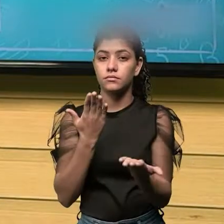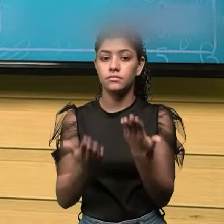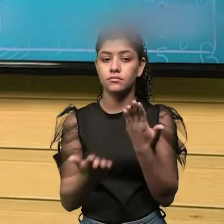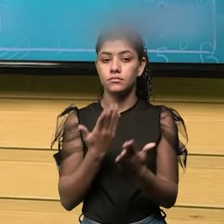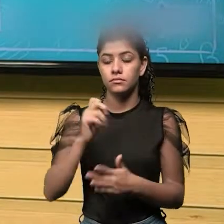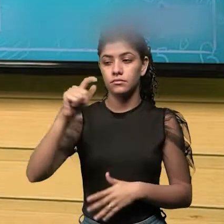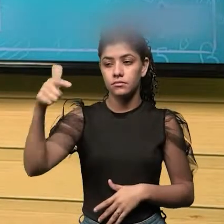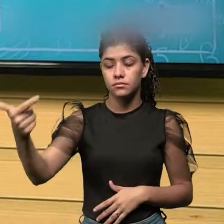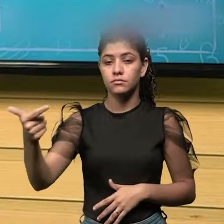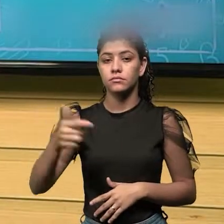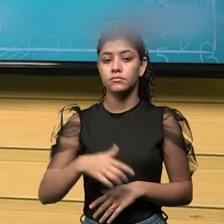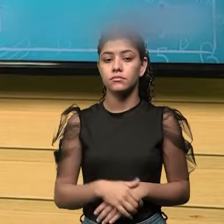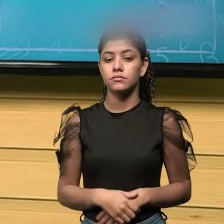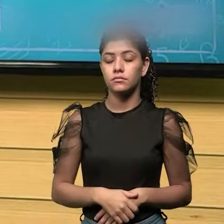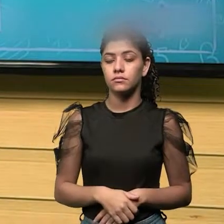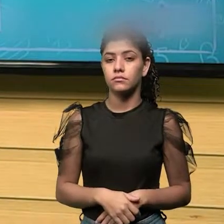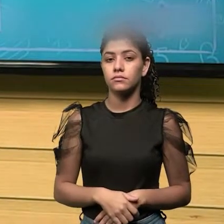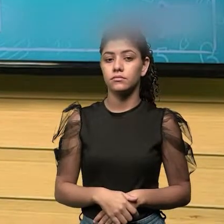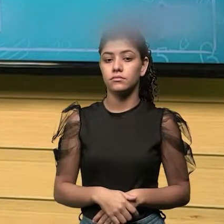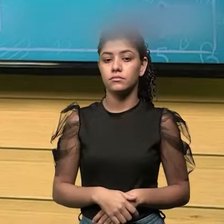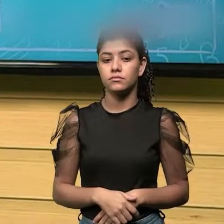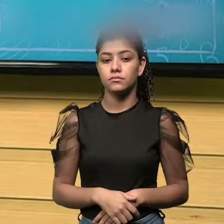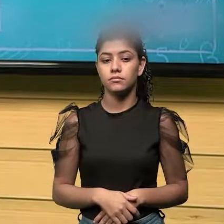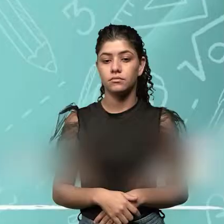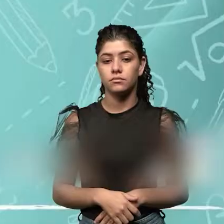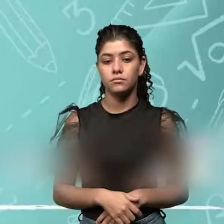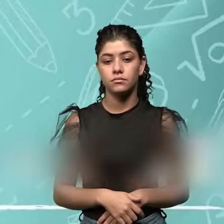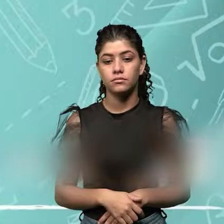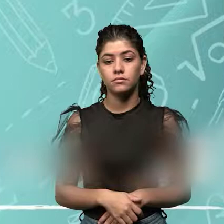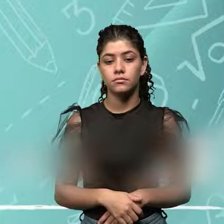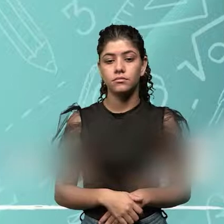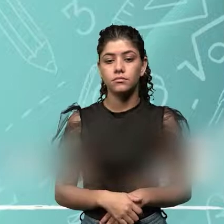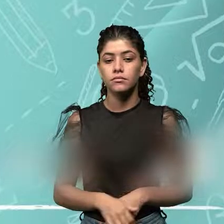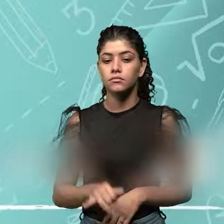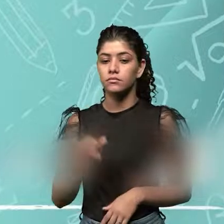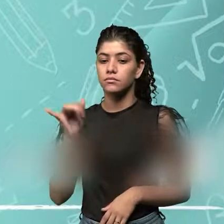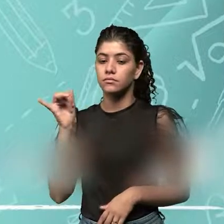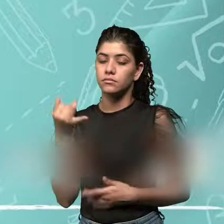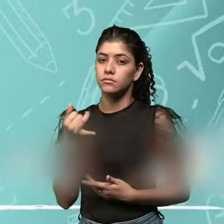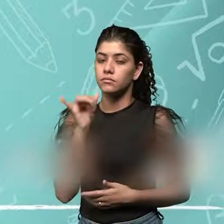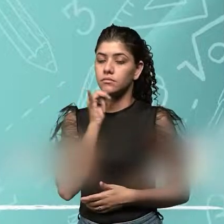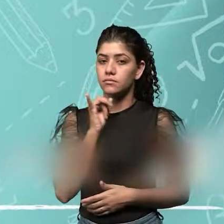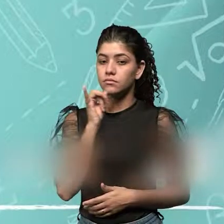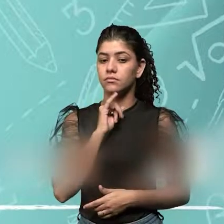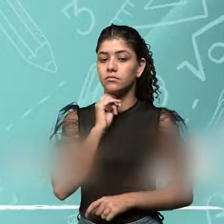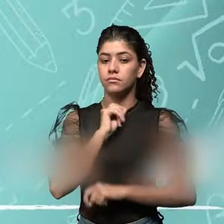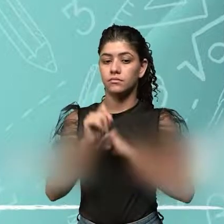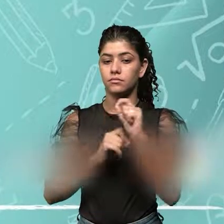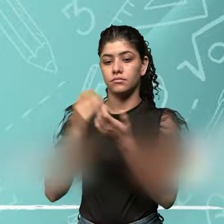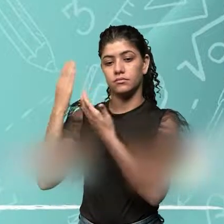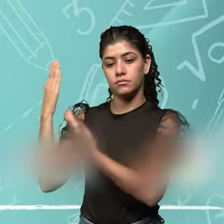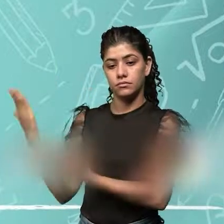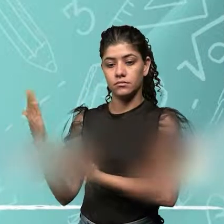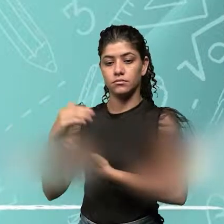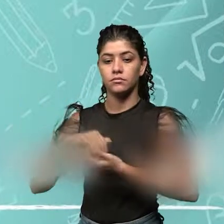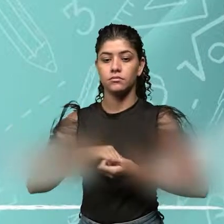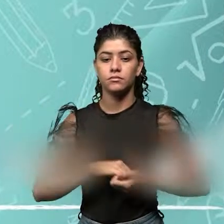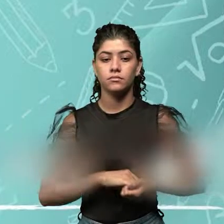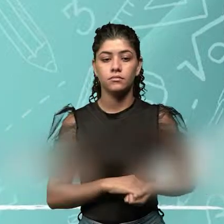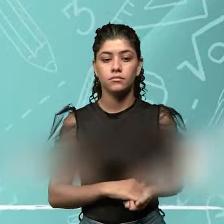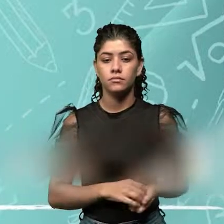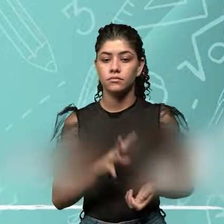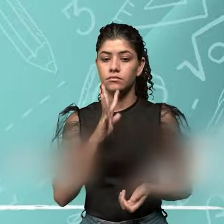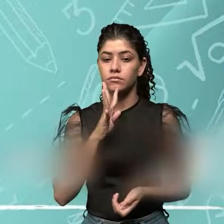comparar a outra que você tem com esta. O exemplo aqui nos slides simula uma peça